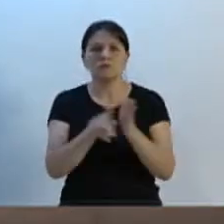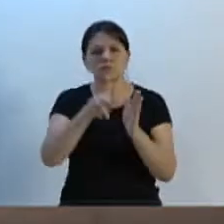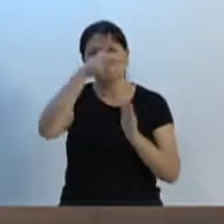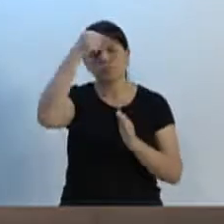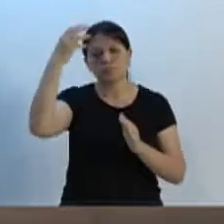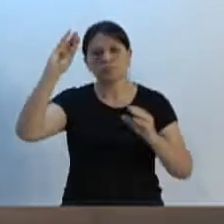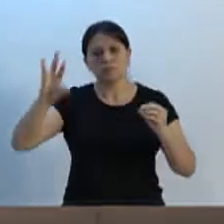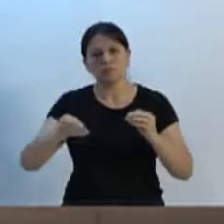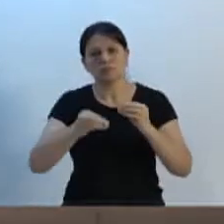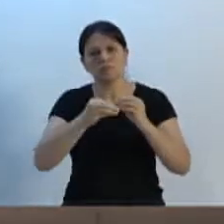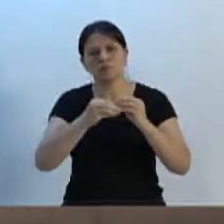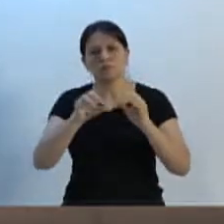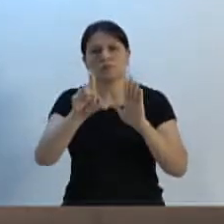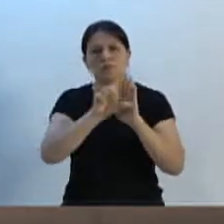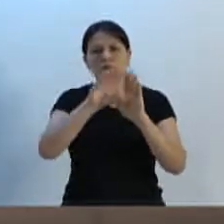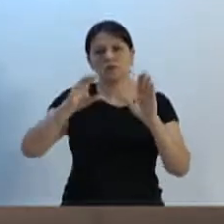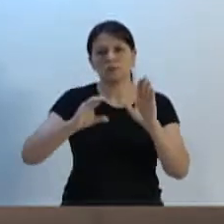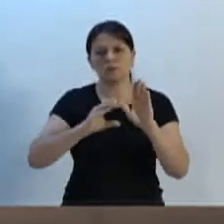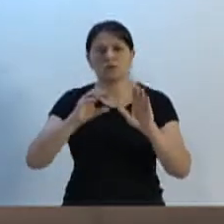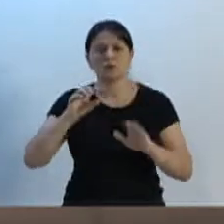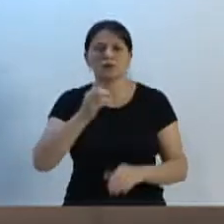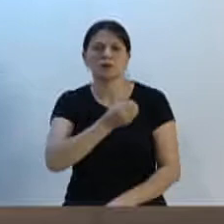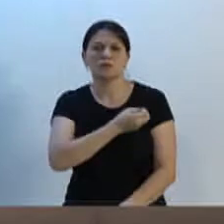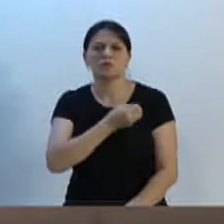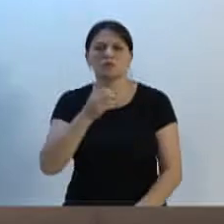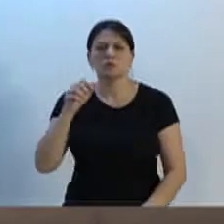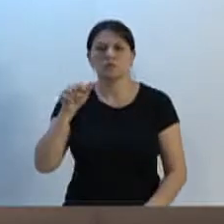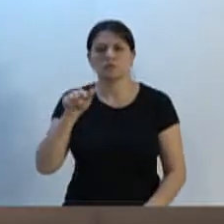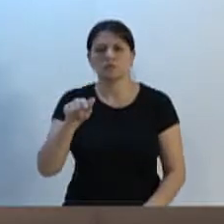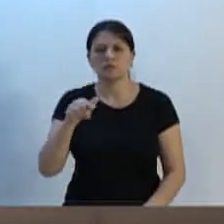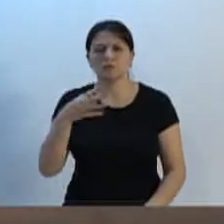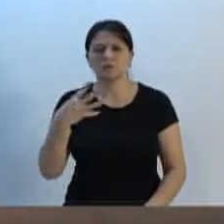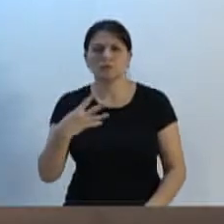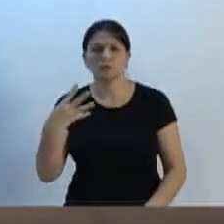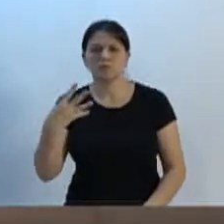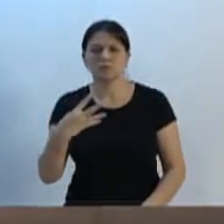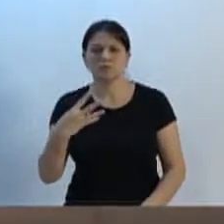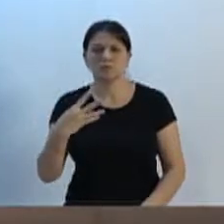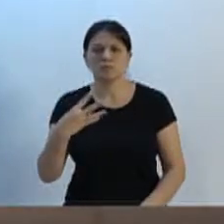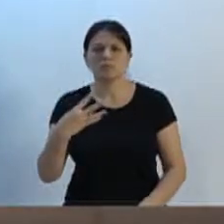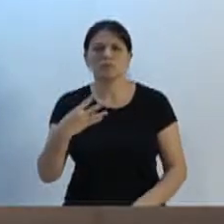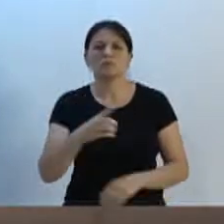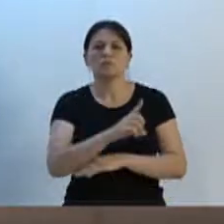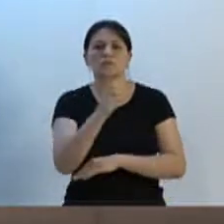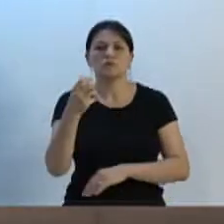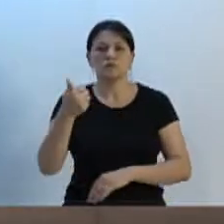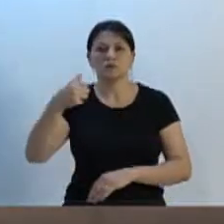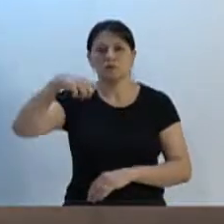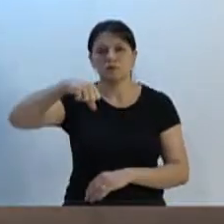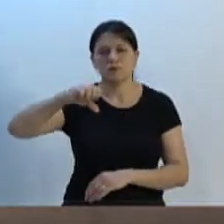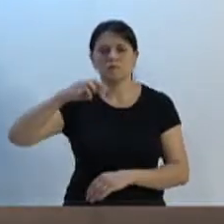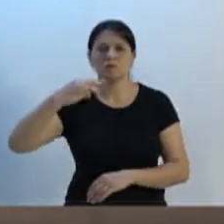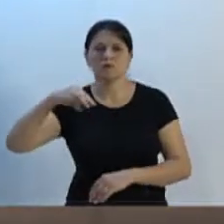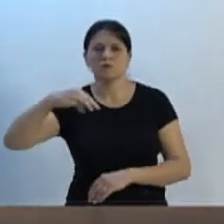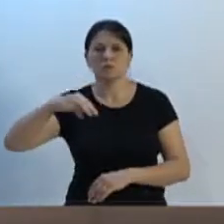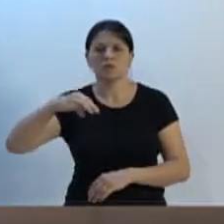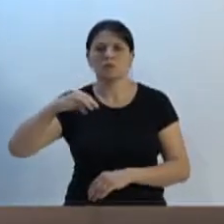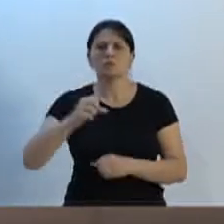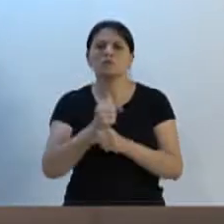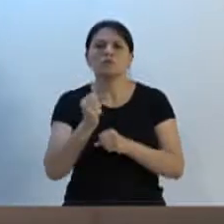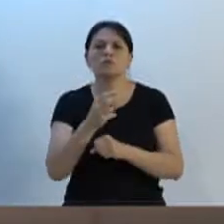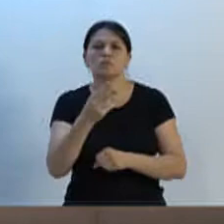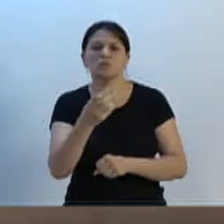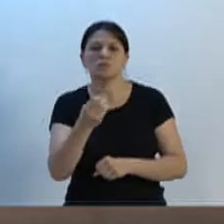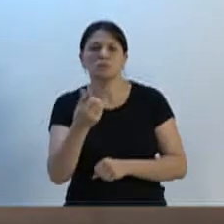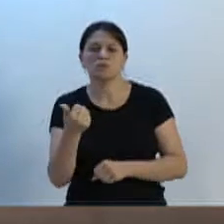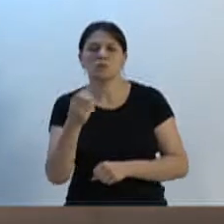dispositivos na lei complementar número 744 de 19 de março de 2010, que institui o plano